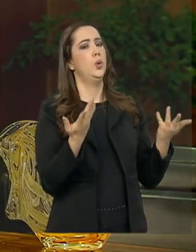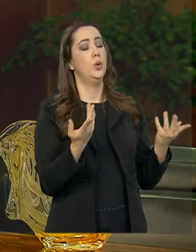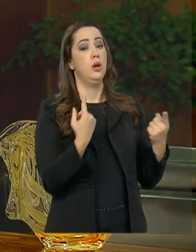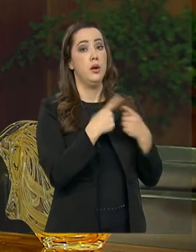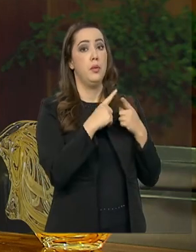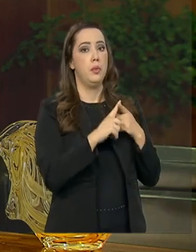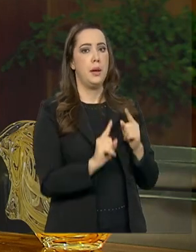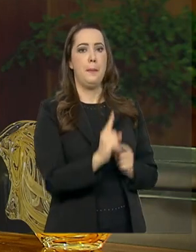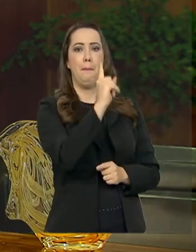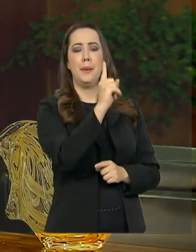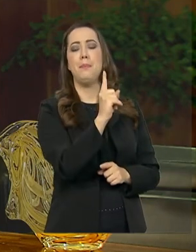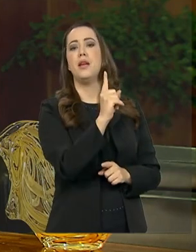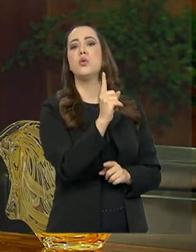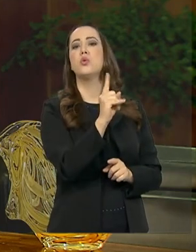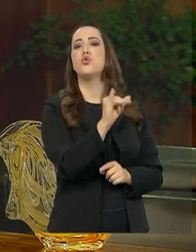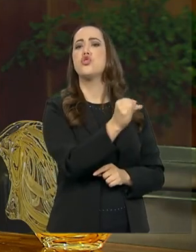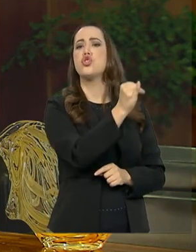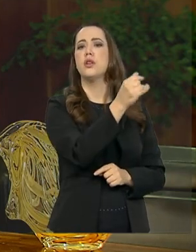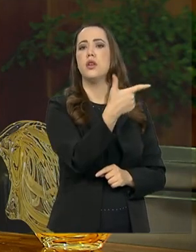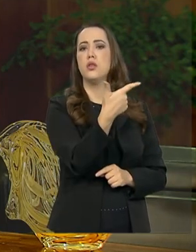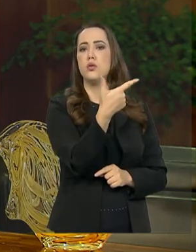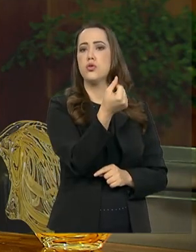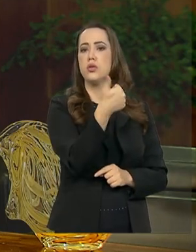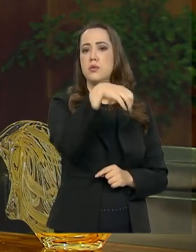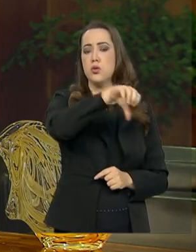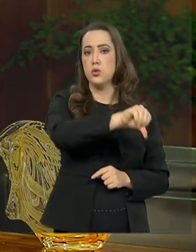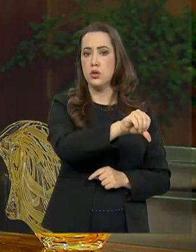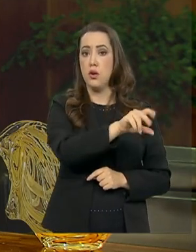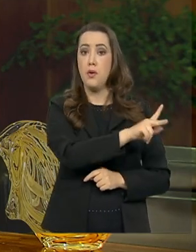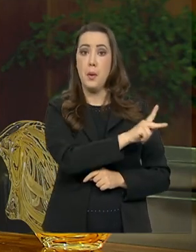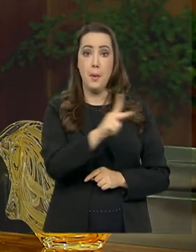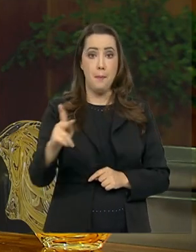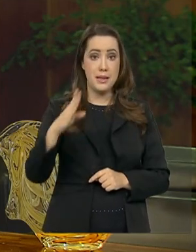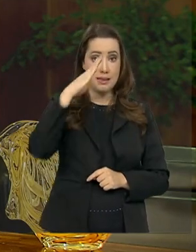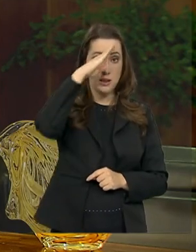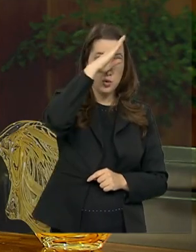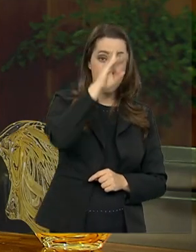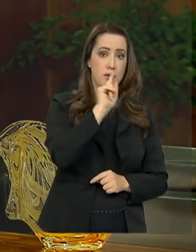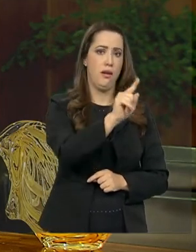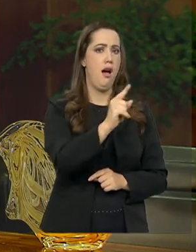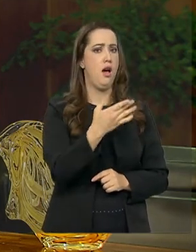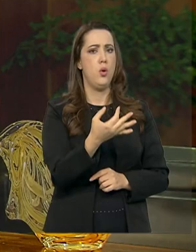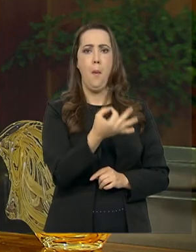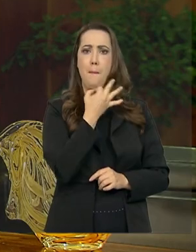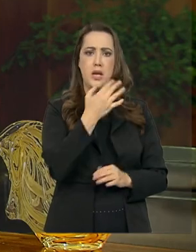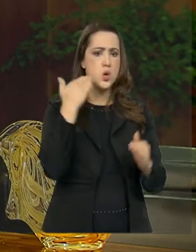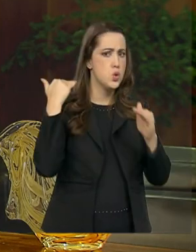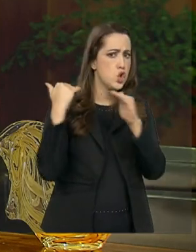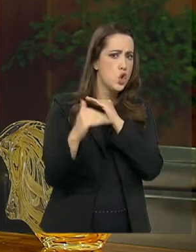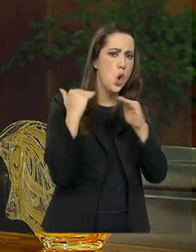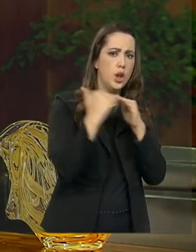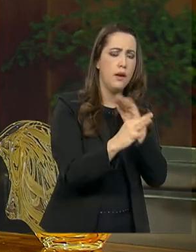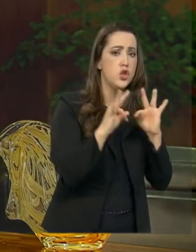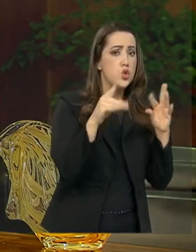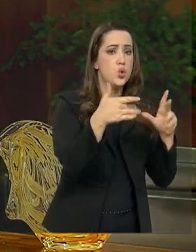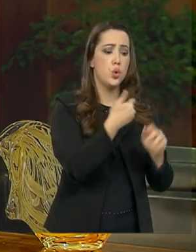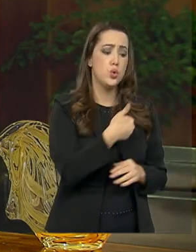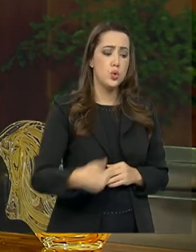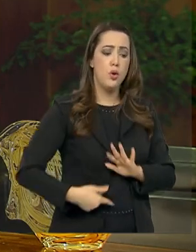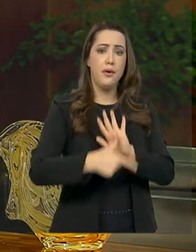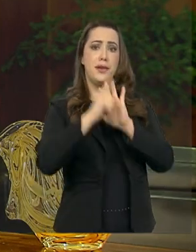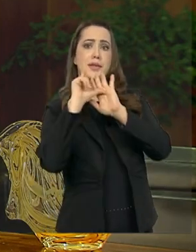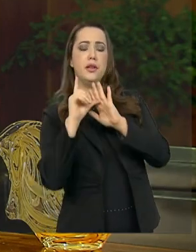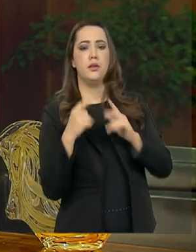1º de janeiro de 2019, ele tinha claramente posições contrárias aos governos que o antecederam. E não é fácil. Nós procuramos,